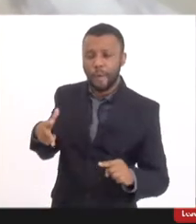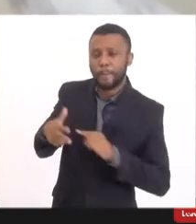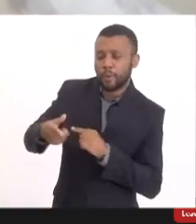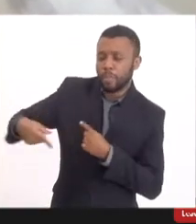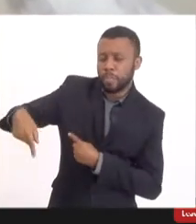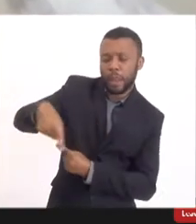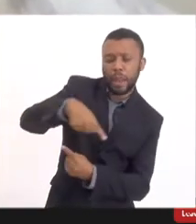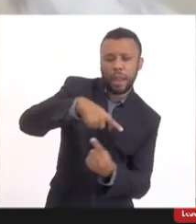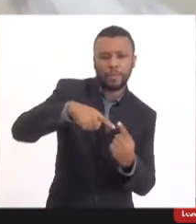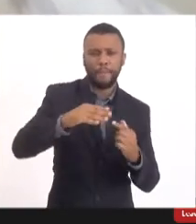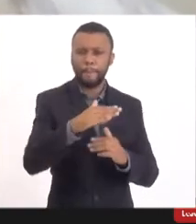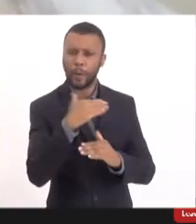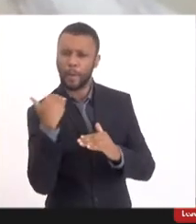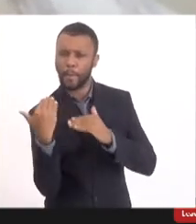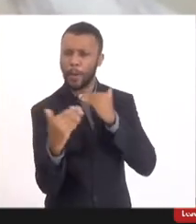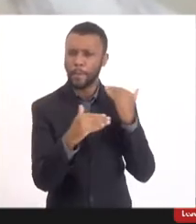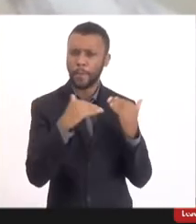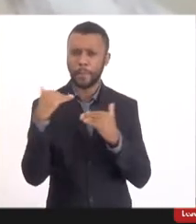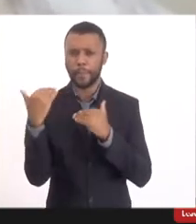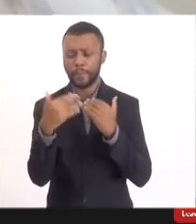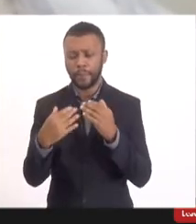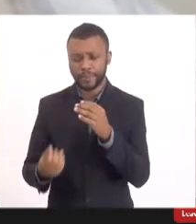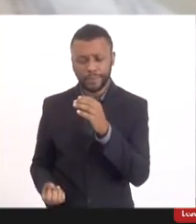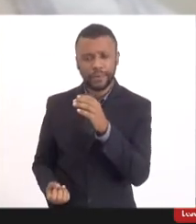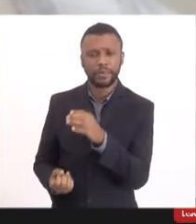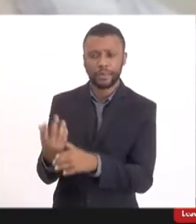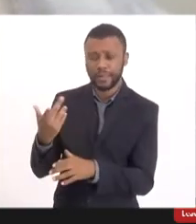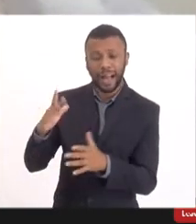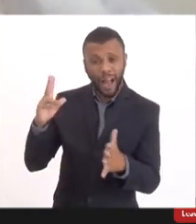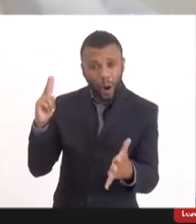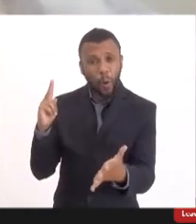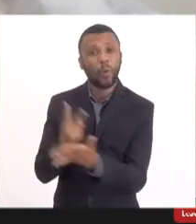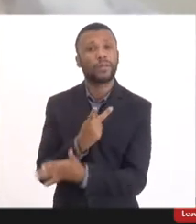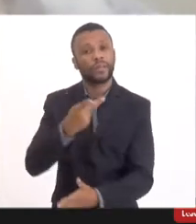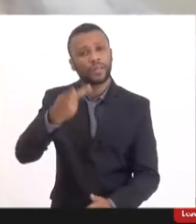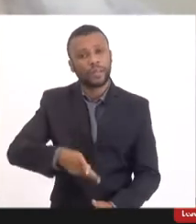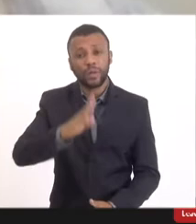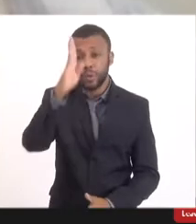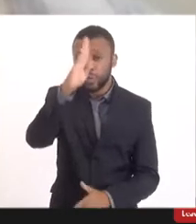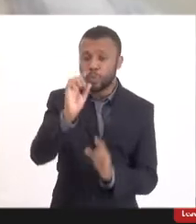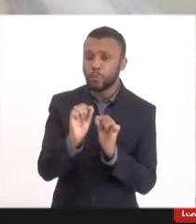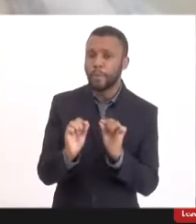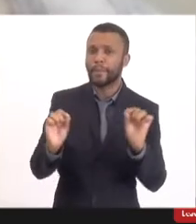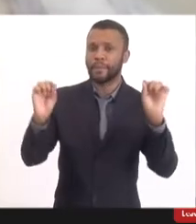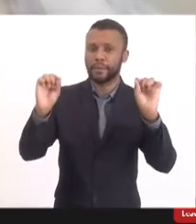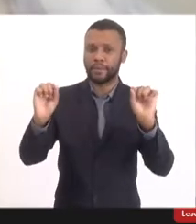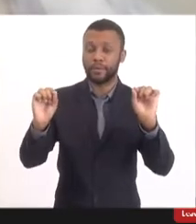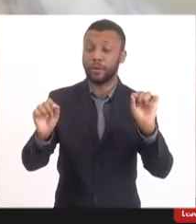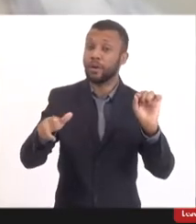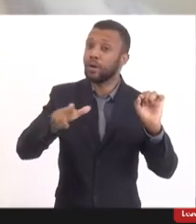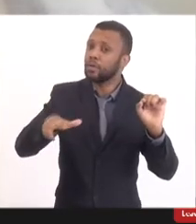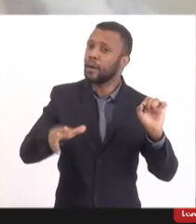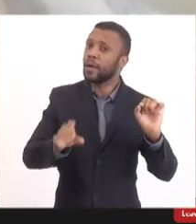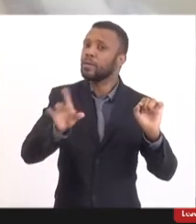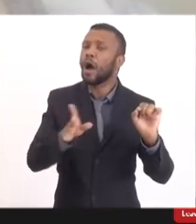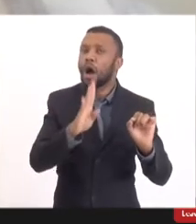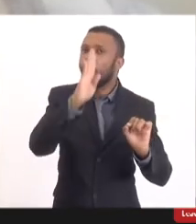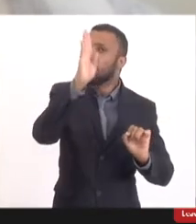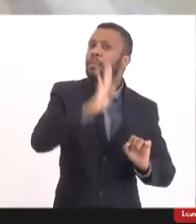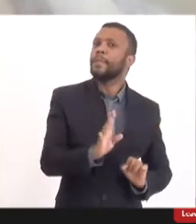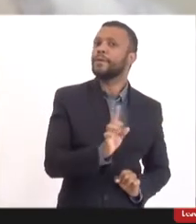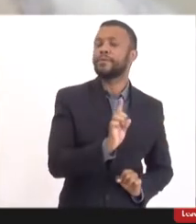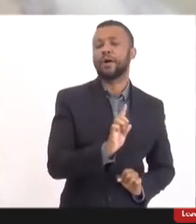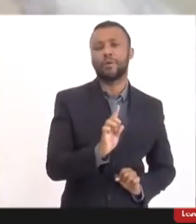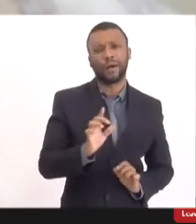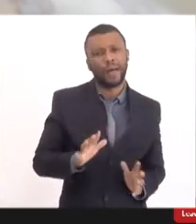mortalidade que estava implantado no país. E isso não só no Brasil, isso foi visto em outros países, não é um fato só no